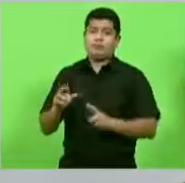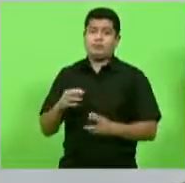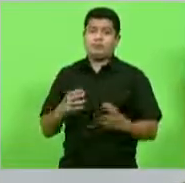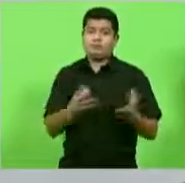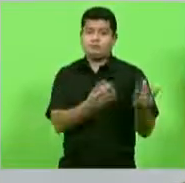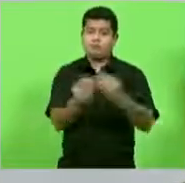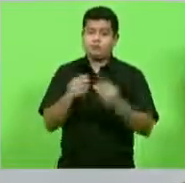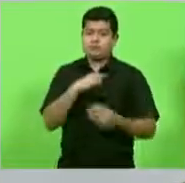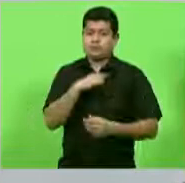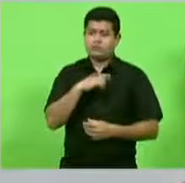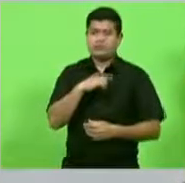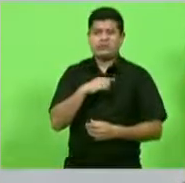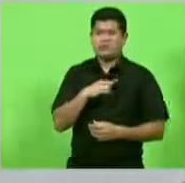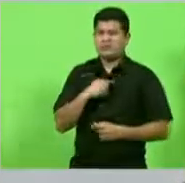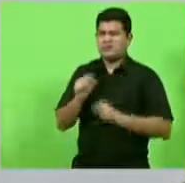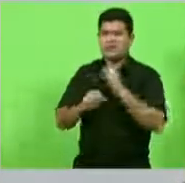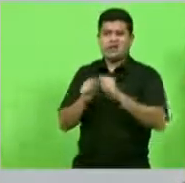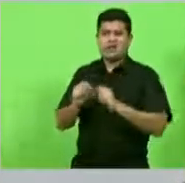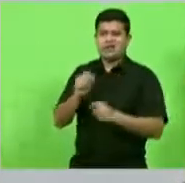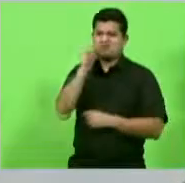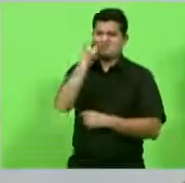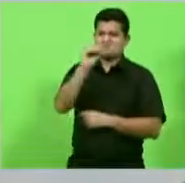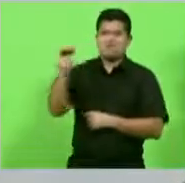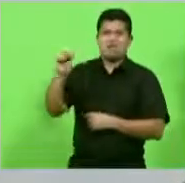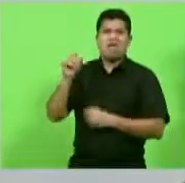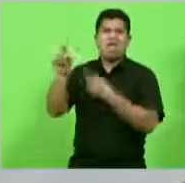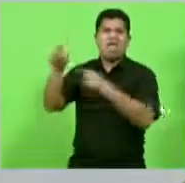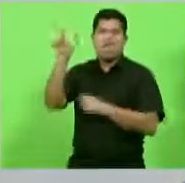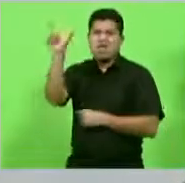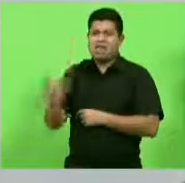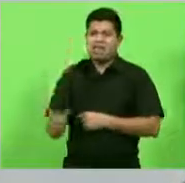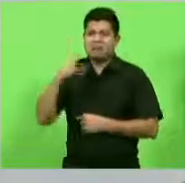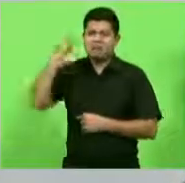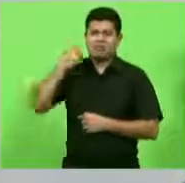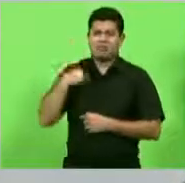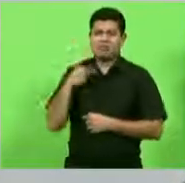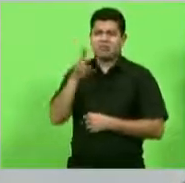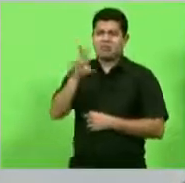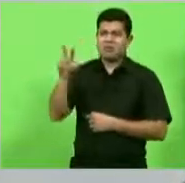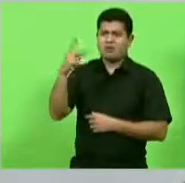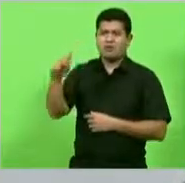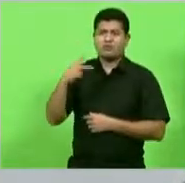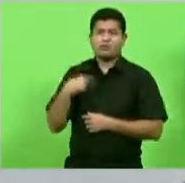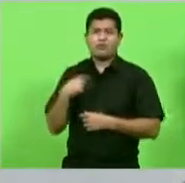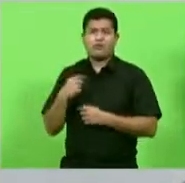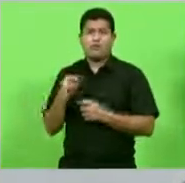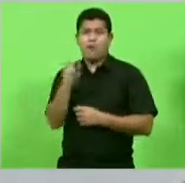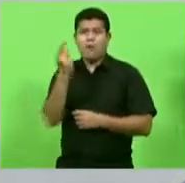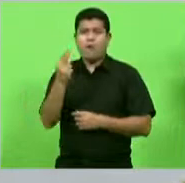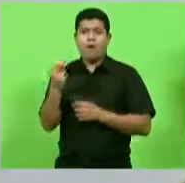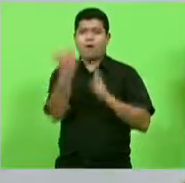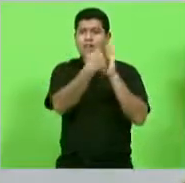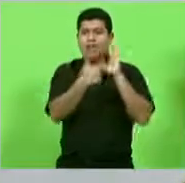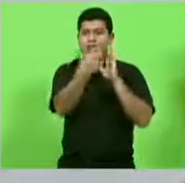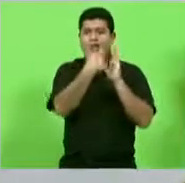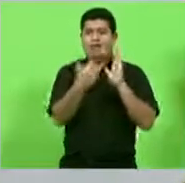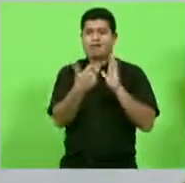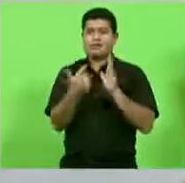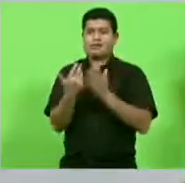desrespeito só para concluir presidente muito desrespeito ao político com nome com charges colocando por exemplo